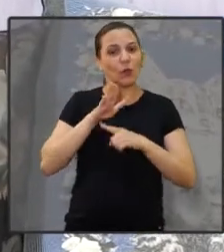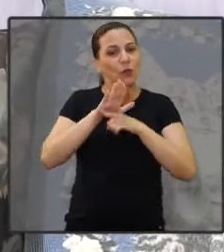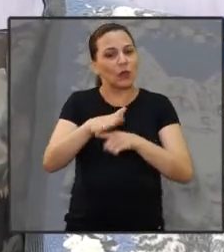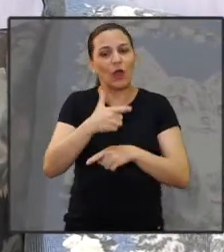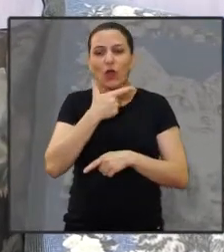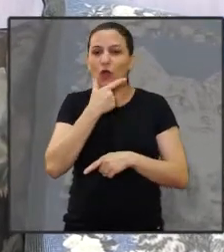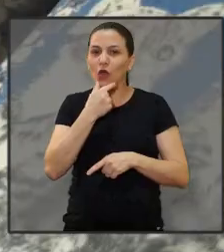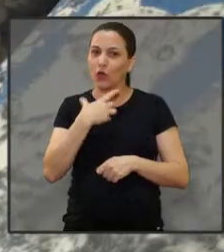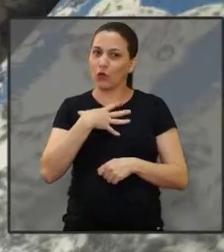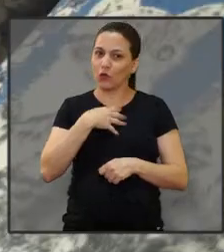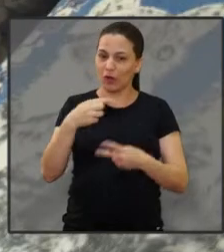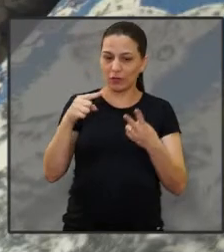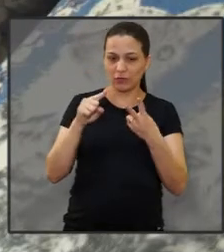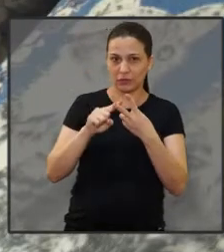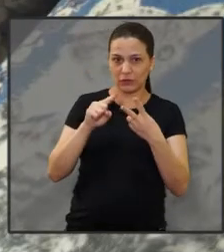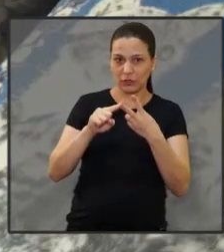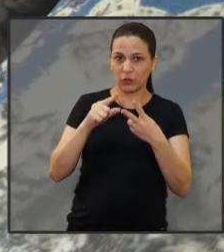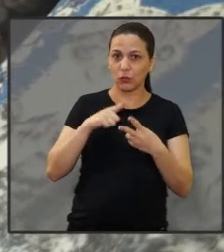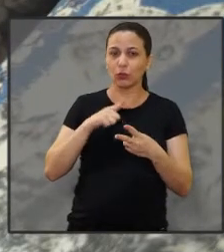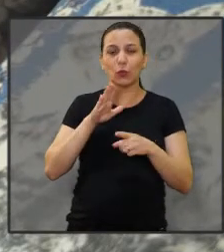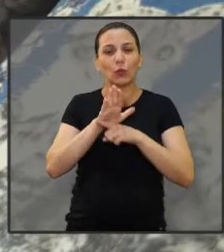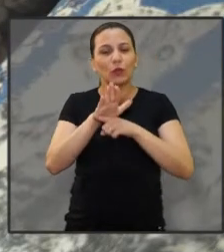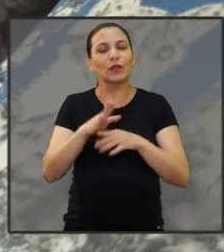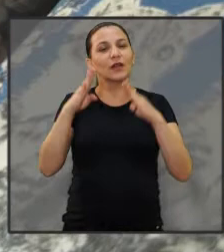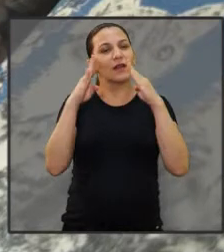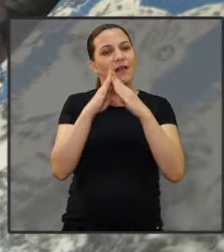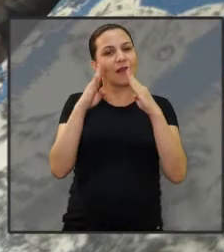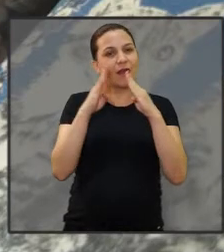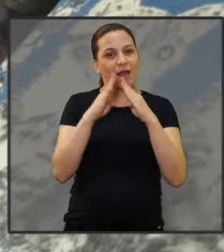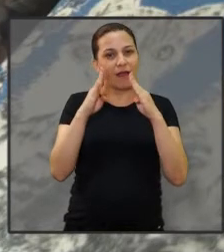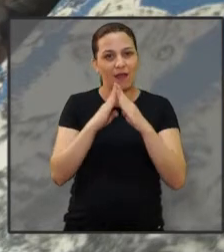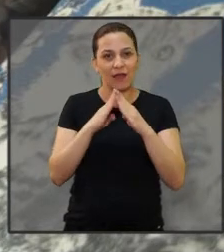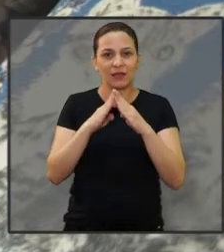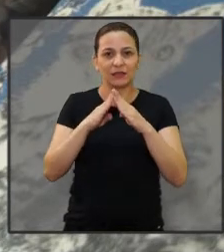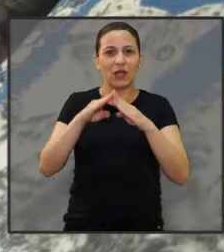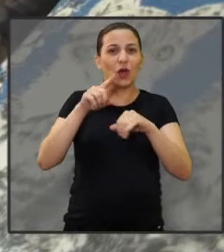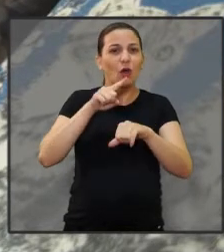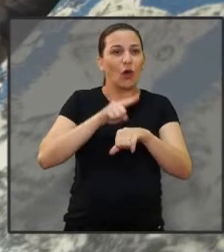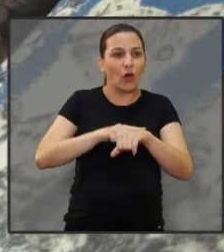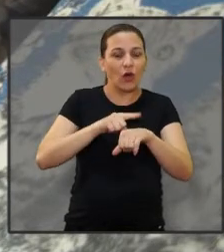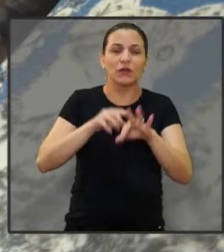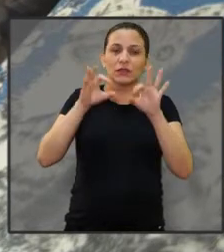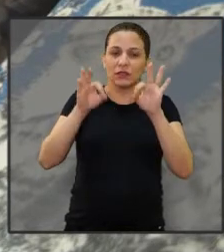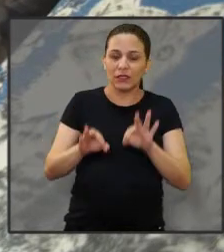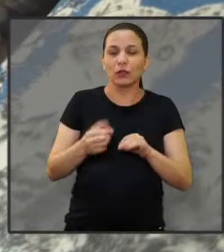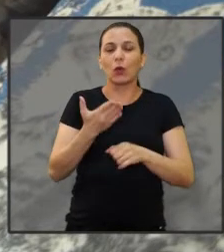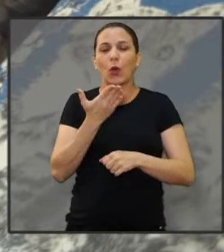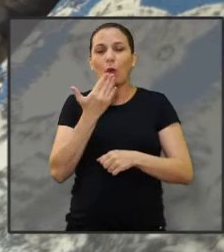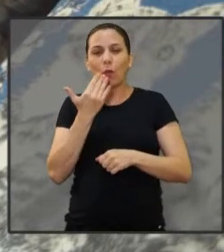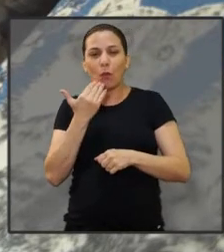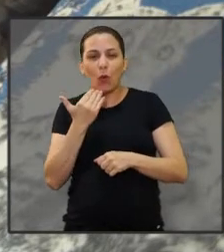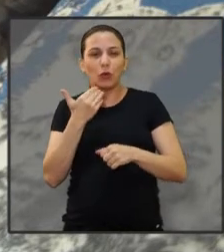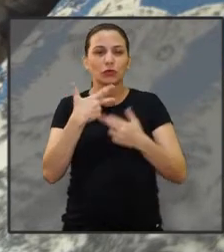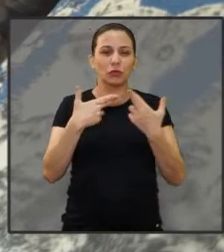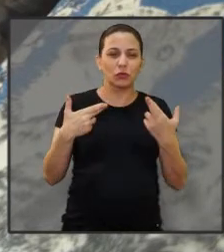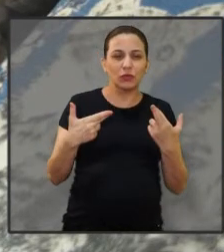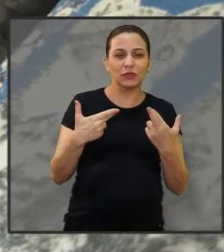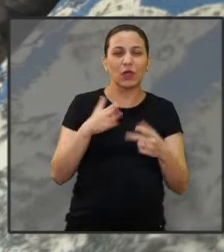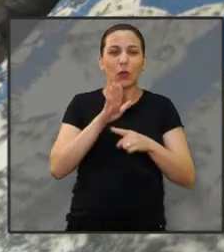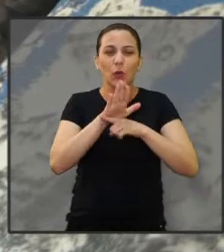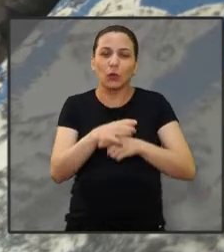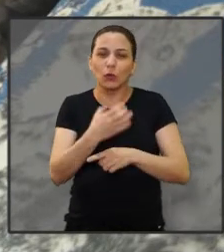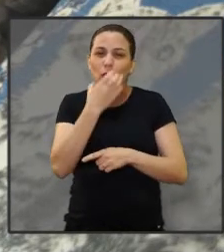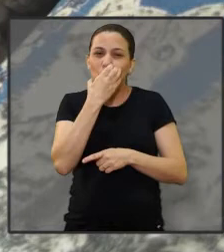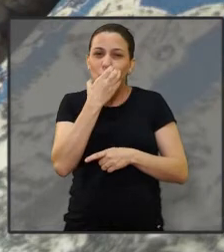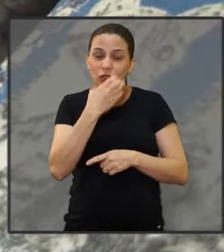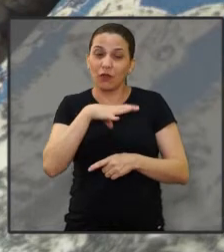ele. Cuidando do meu filho, cuidando da minha casa. Eu tenho horário de almoço, tenho horário de tudo. Cuidando das minhas cachorrinhas,